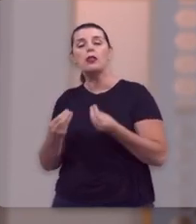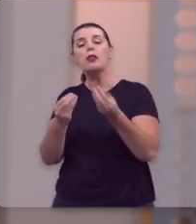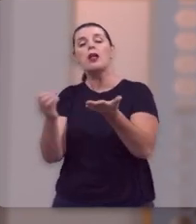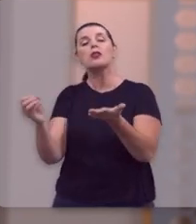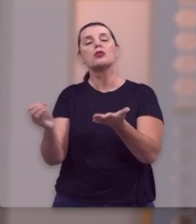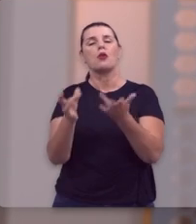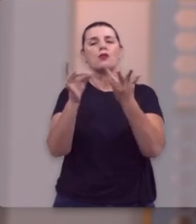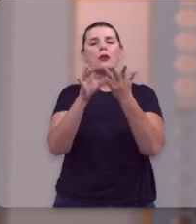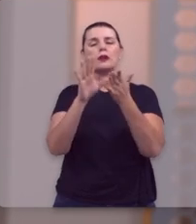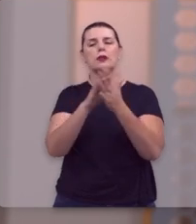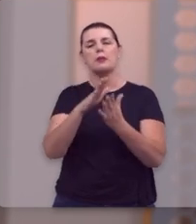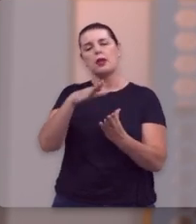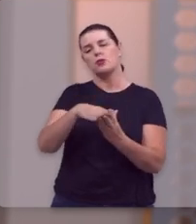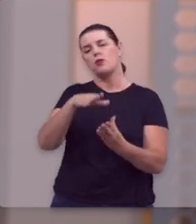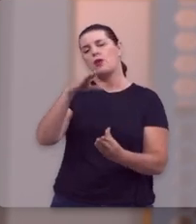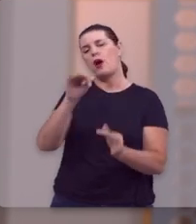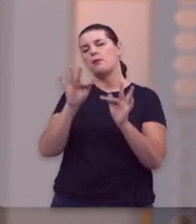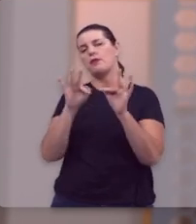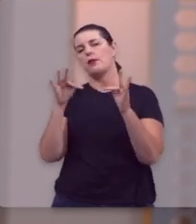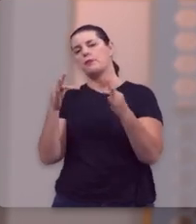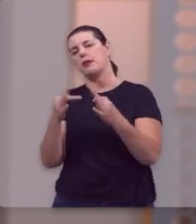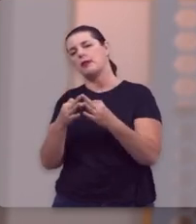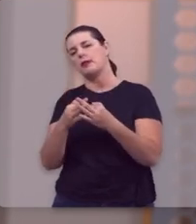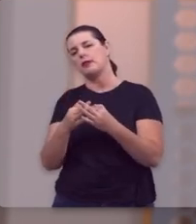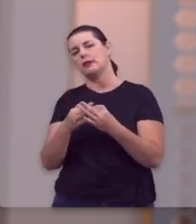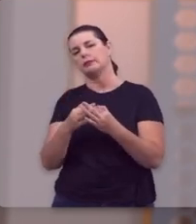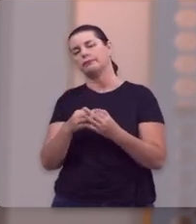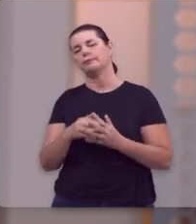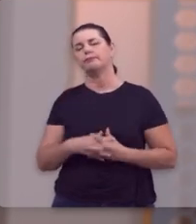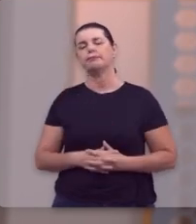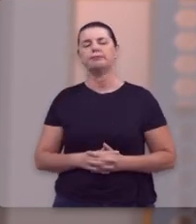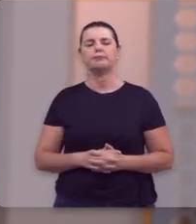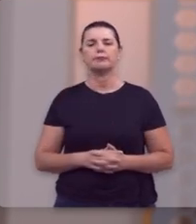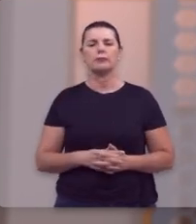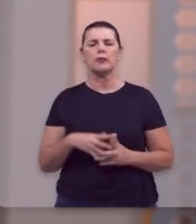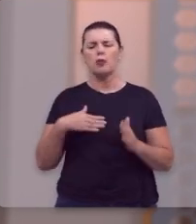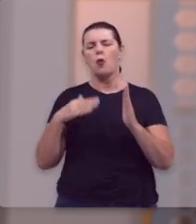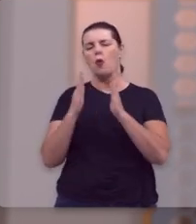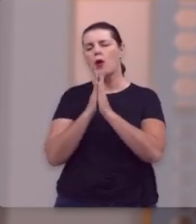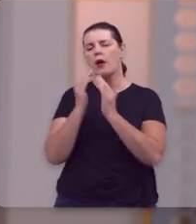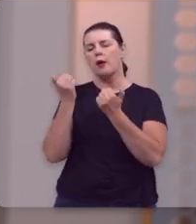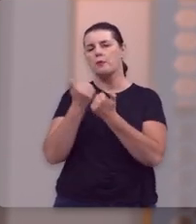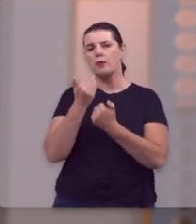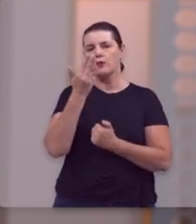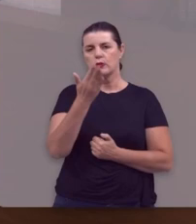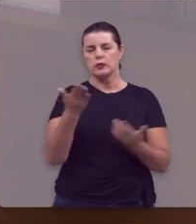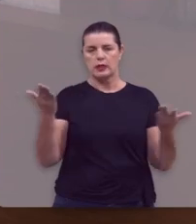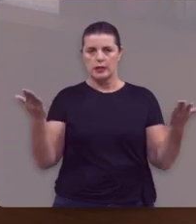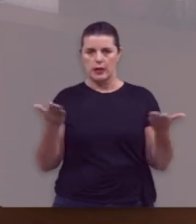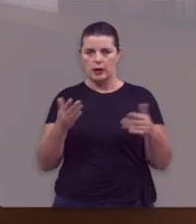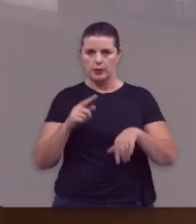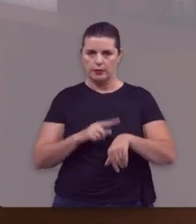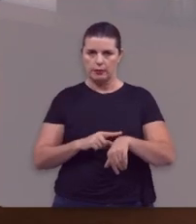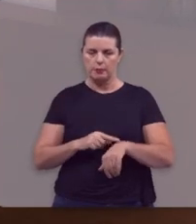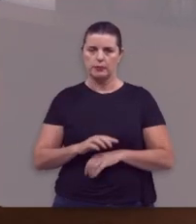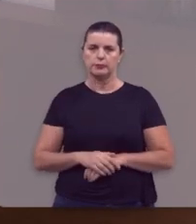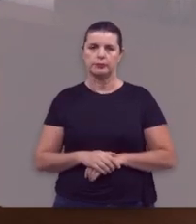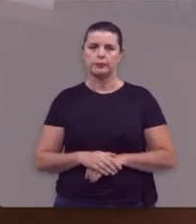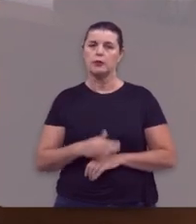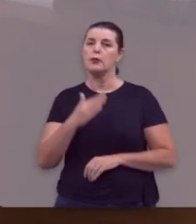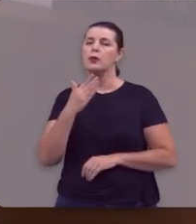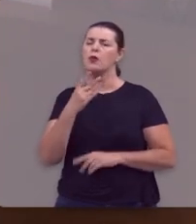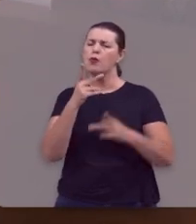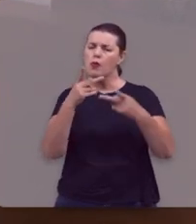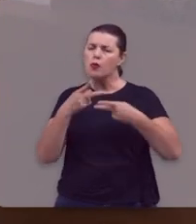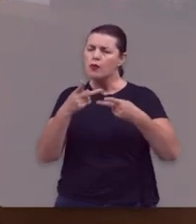ele restaura a alma, restaura o casamento, ele restaura a família, ele restaura você. Eu vou orar com você neste